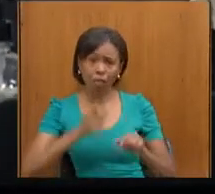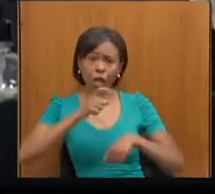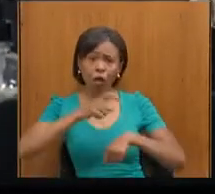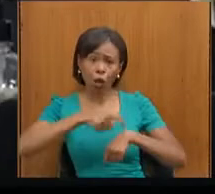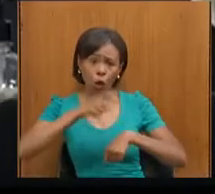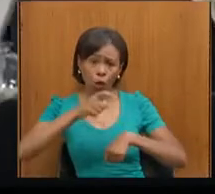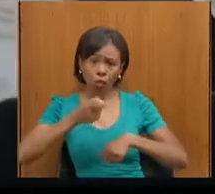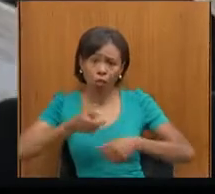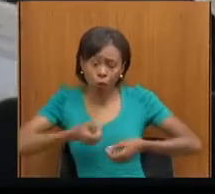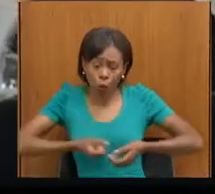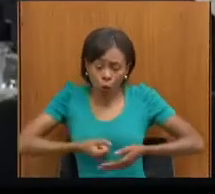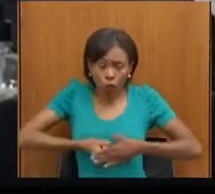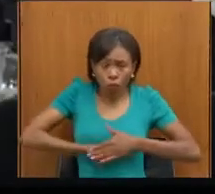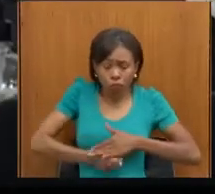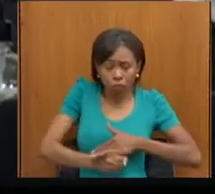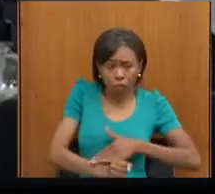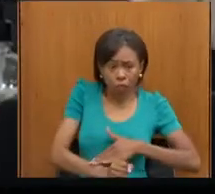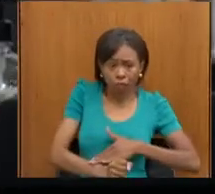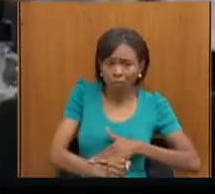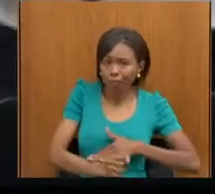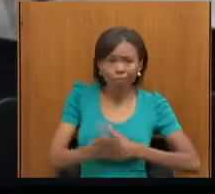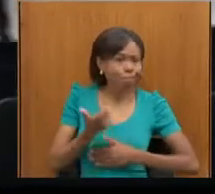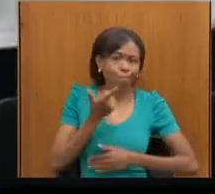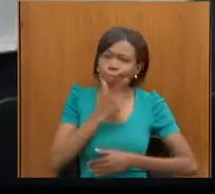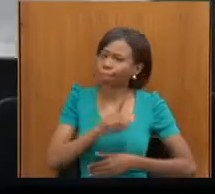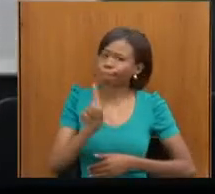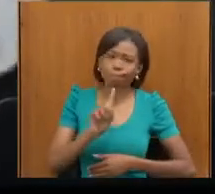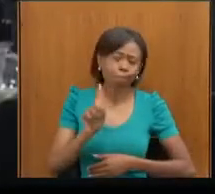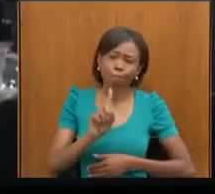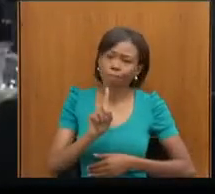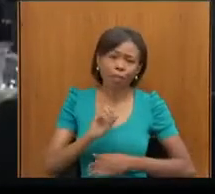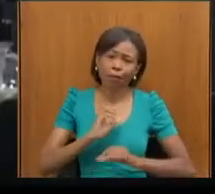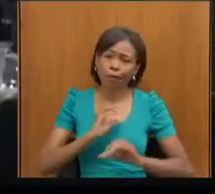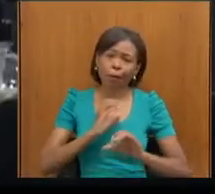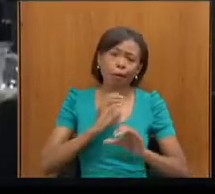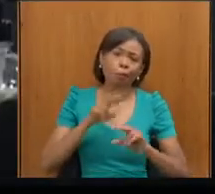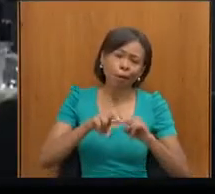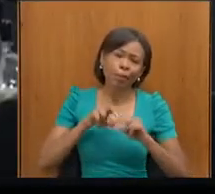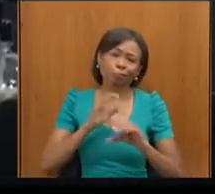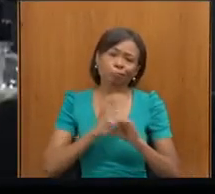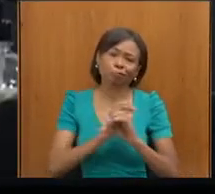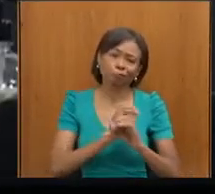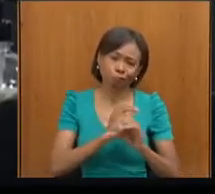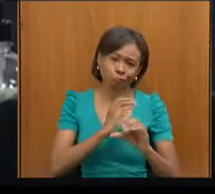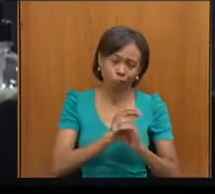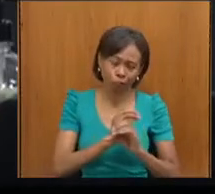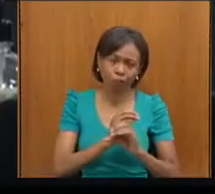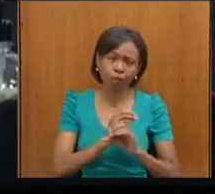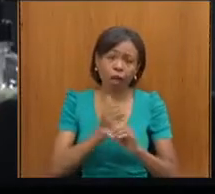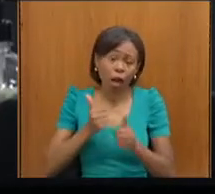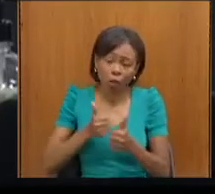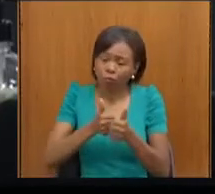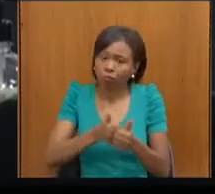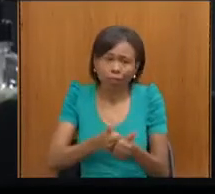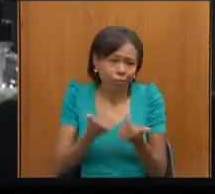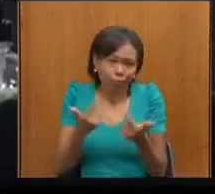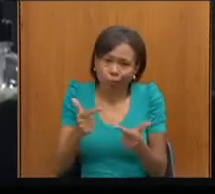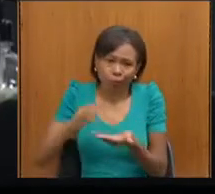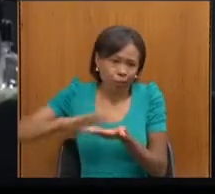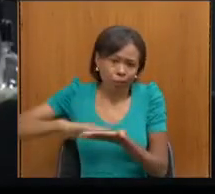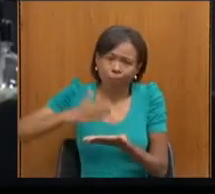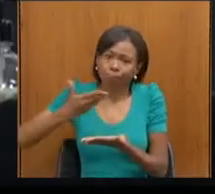muitas vezes elas não conseguem fazer esse acompanhamento da forma que precisam por ali não ter um